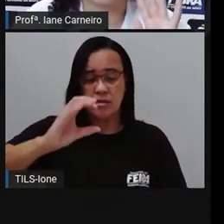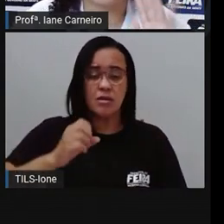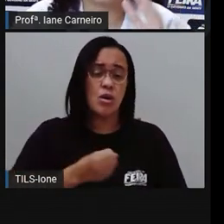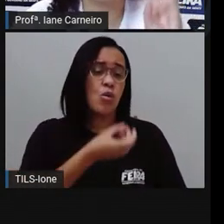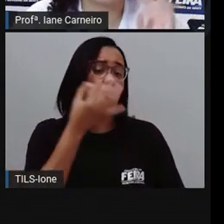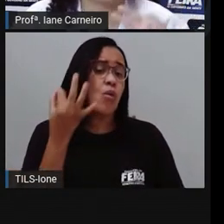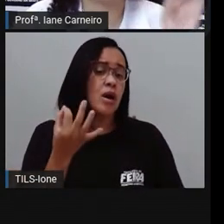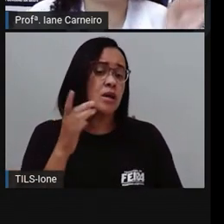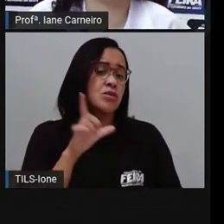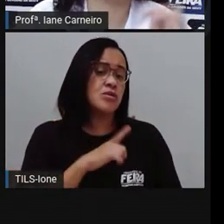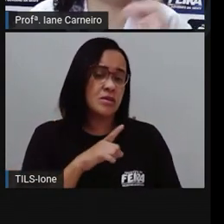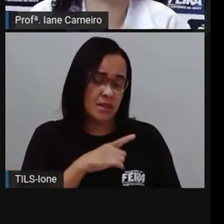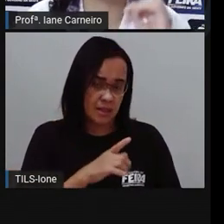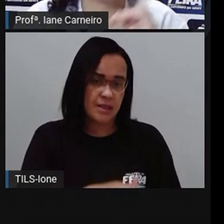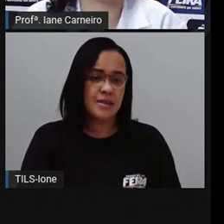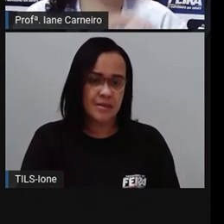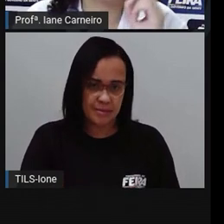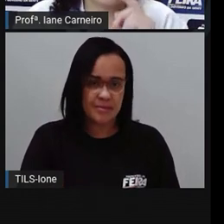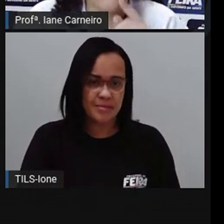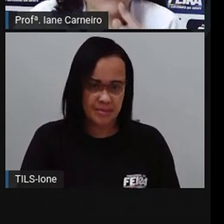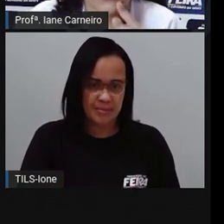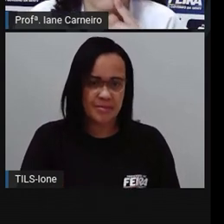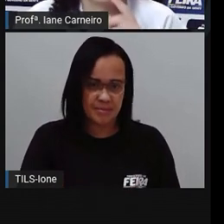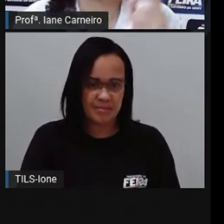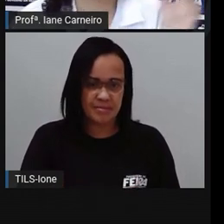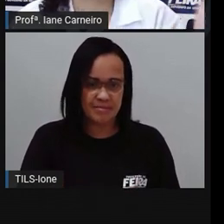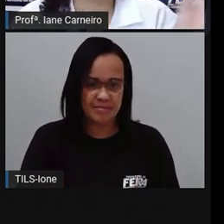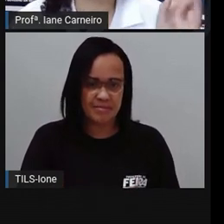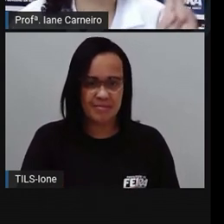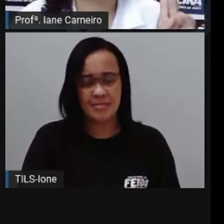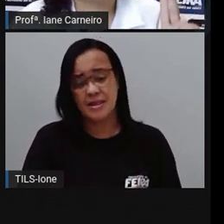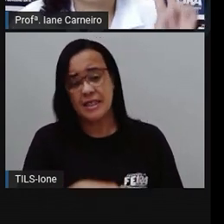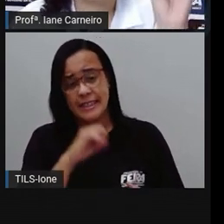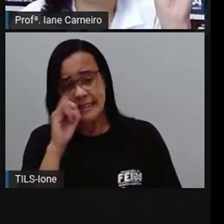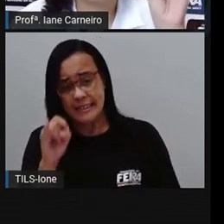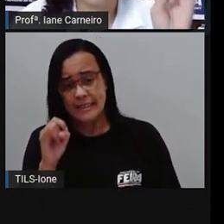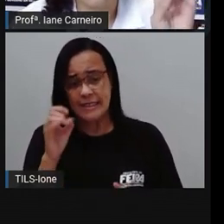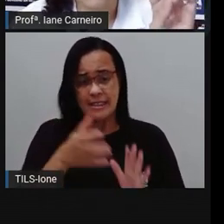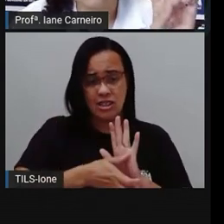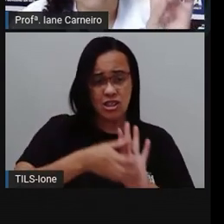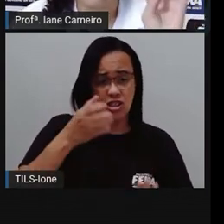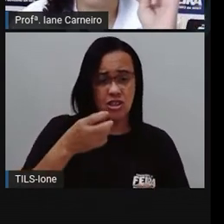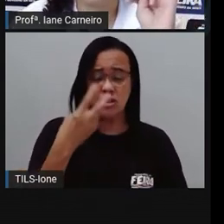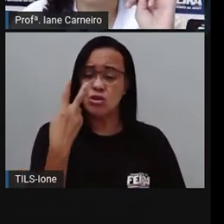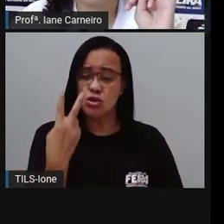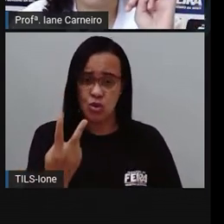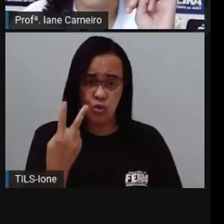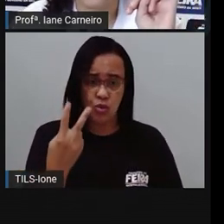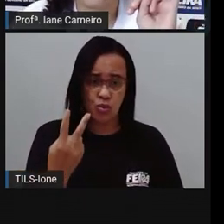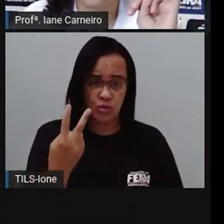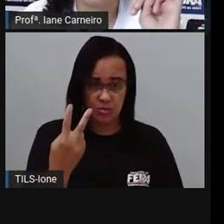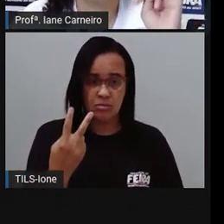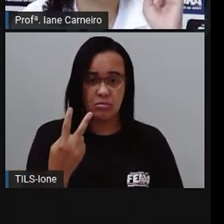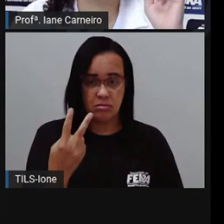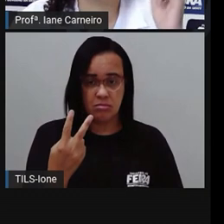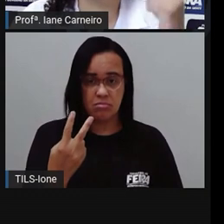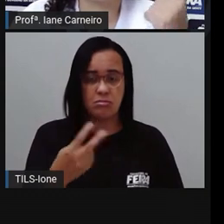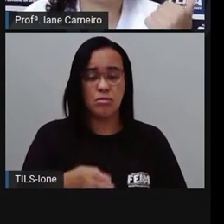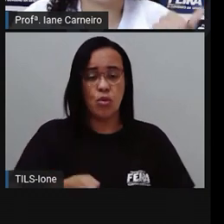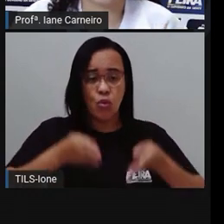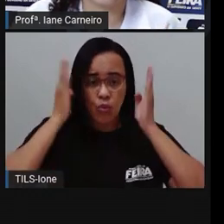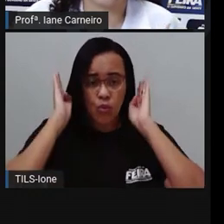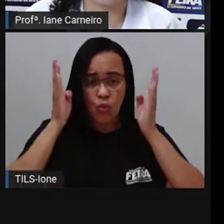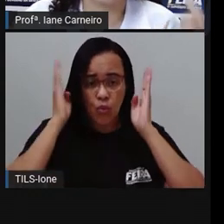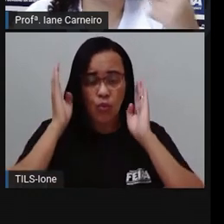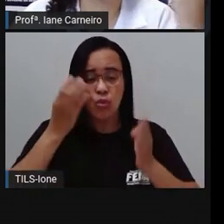esses, macaco, cabrita, jumento, a abelha, barata e o elefante. Se a gente tirar dois, ó, o jumento e o